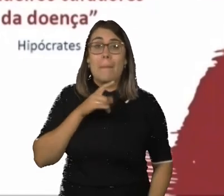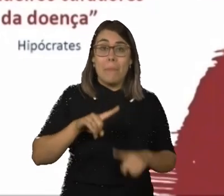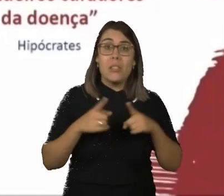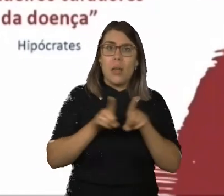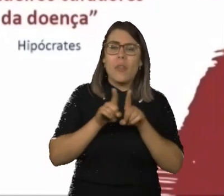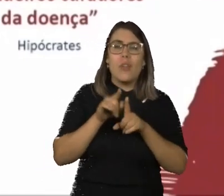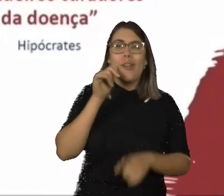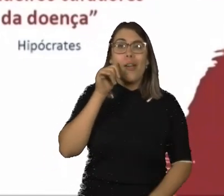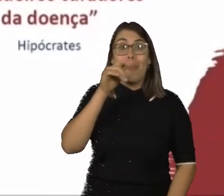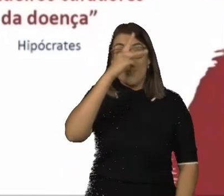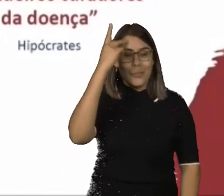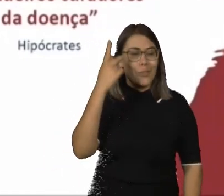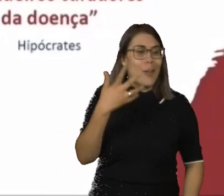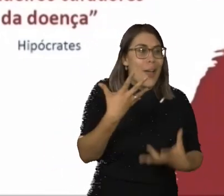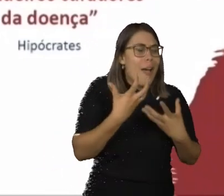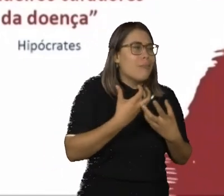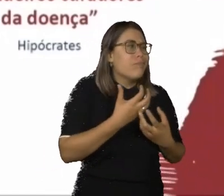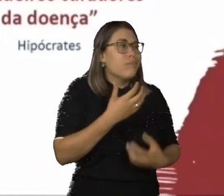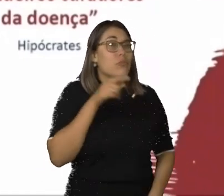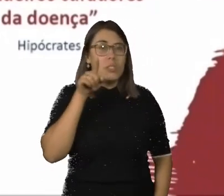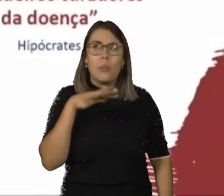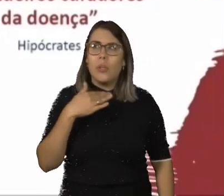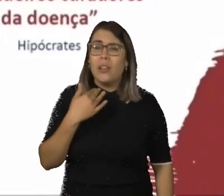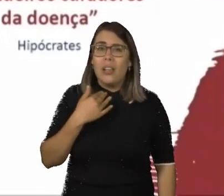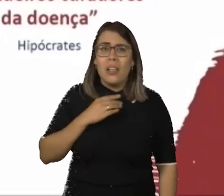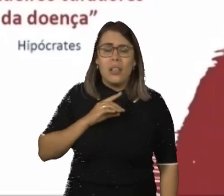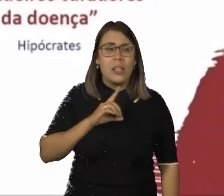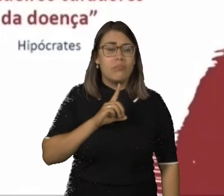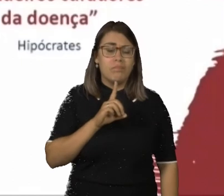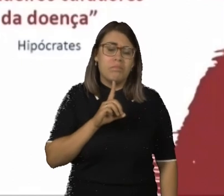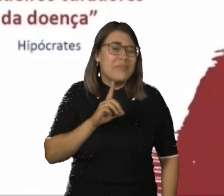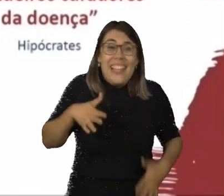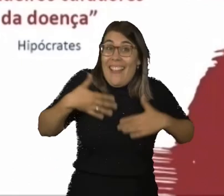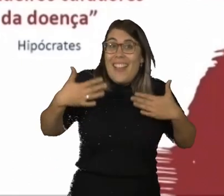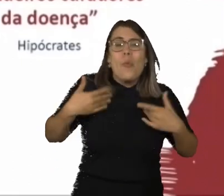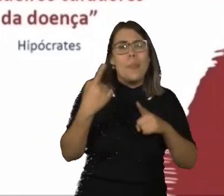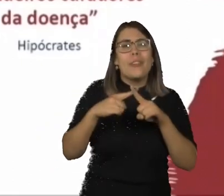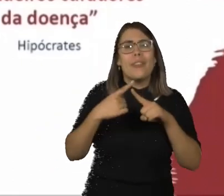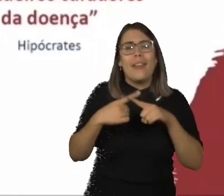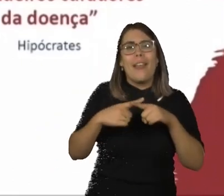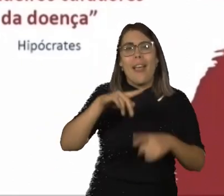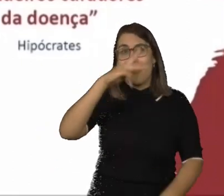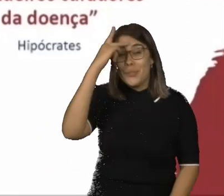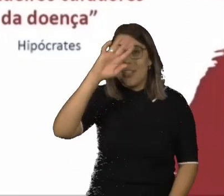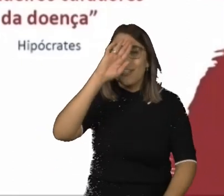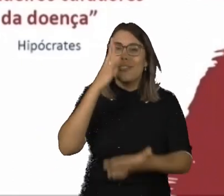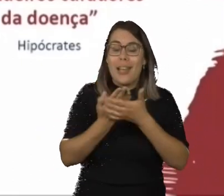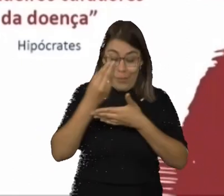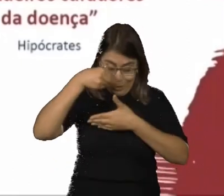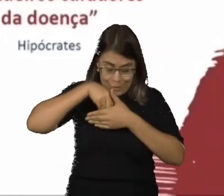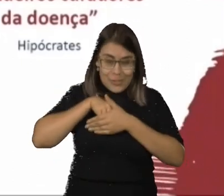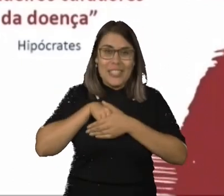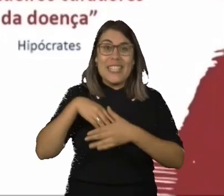de morte, porque essas pessoas descobriram, mesmo lá na UTI, que dentro delas